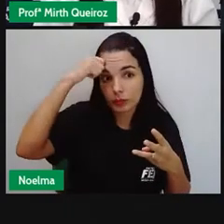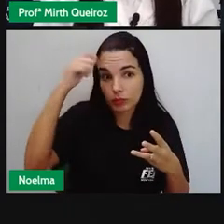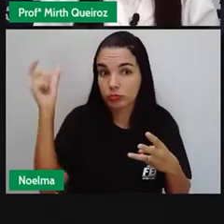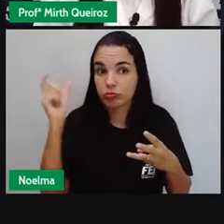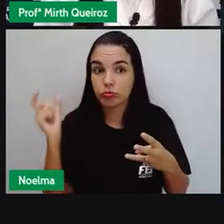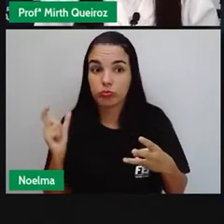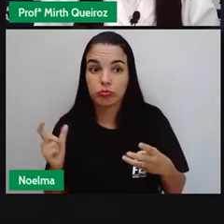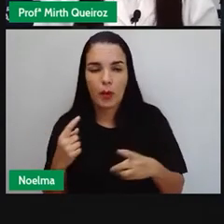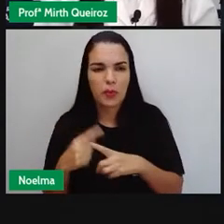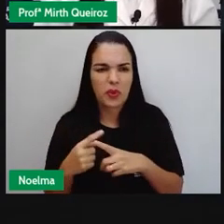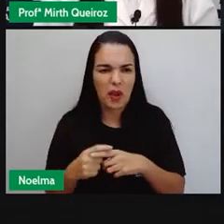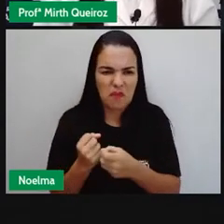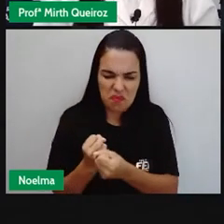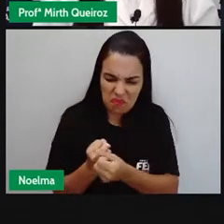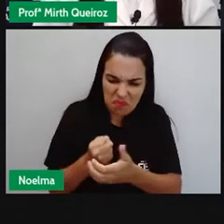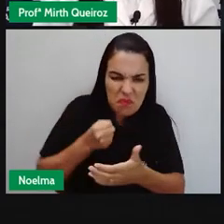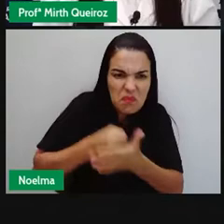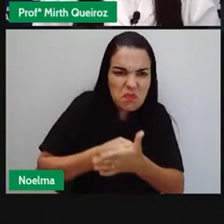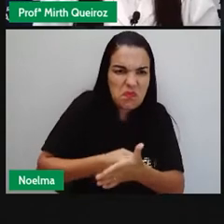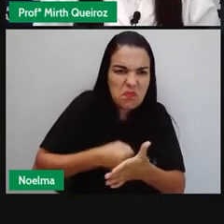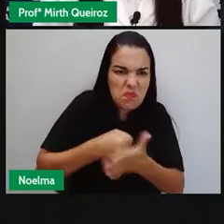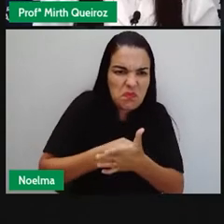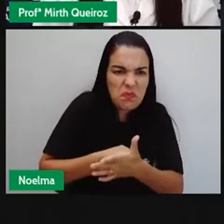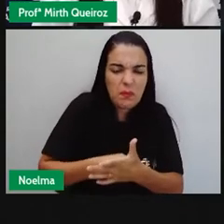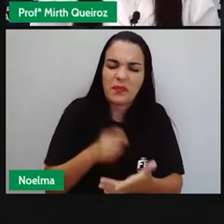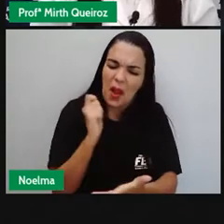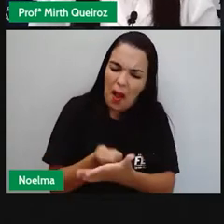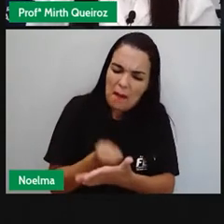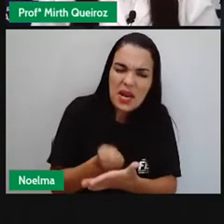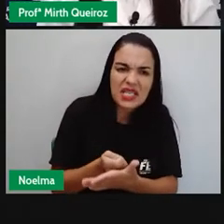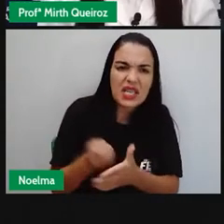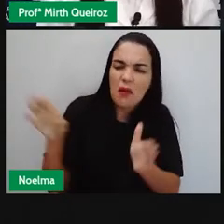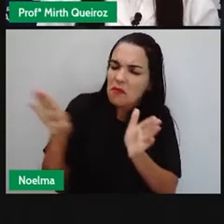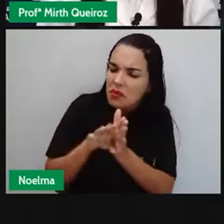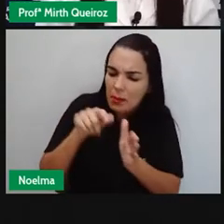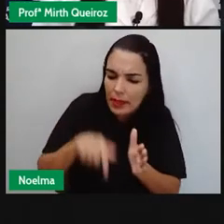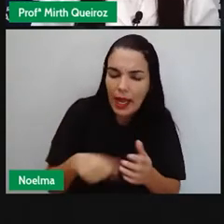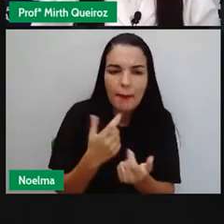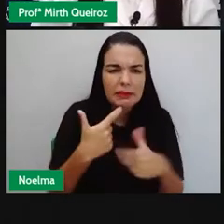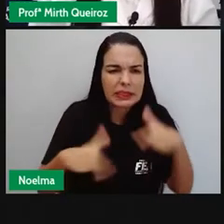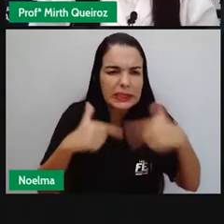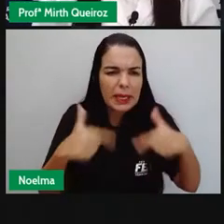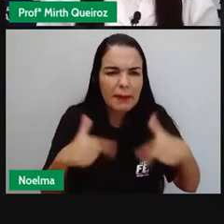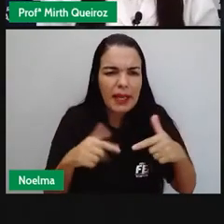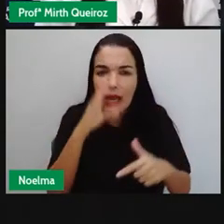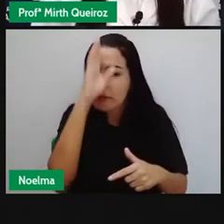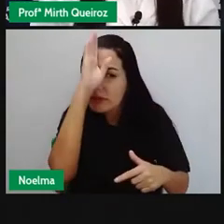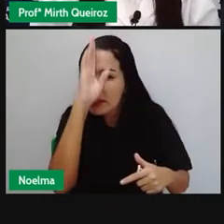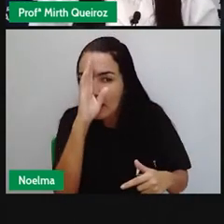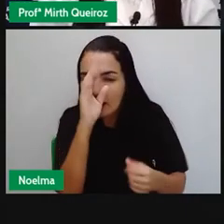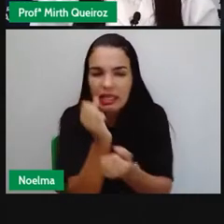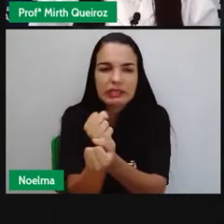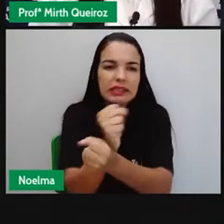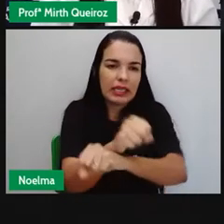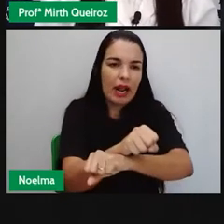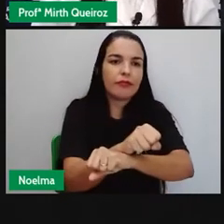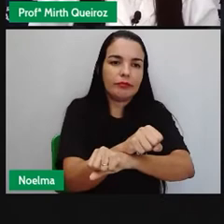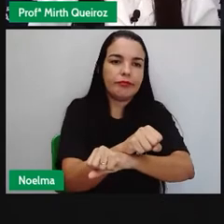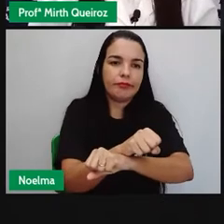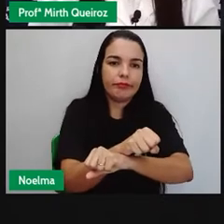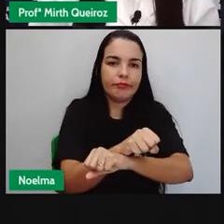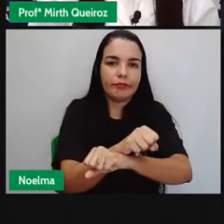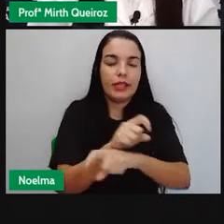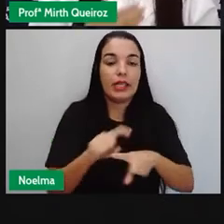obrigados a vir, né? Para funcionar aqui como mão de obra, que seria mão de obra escrava.